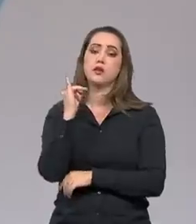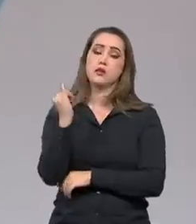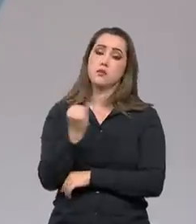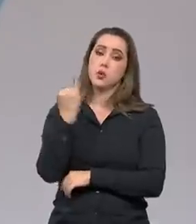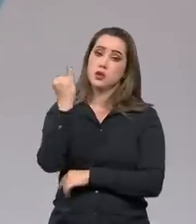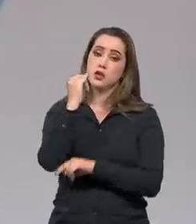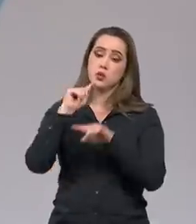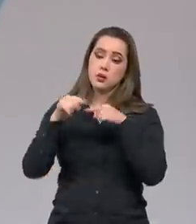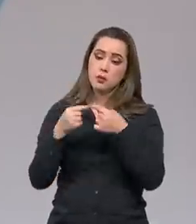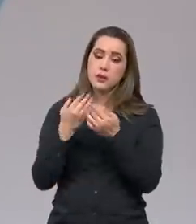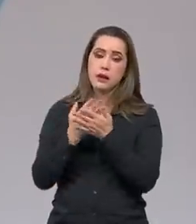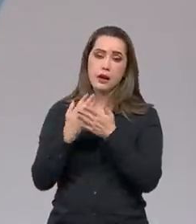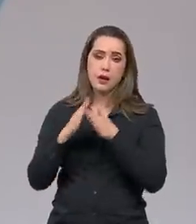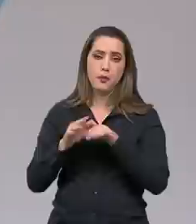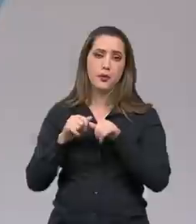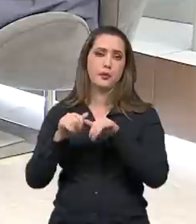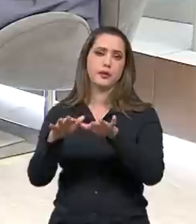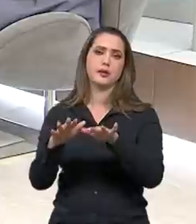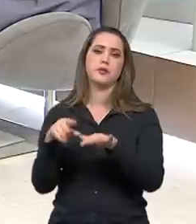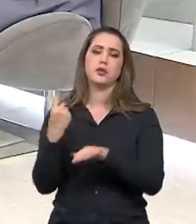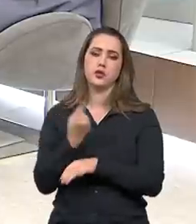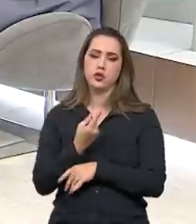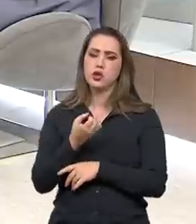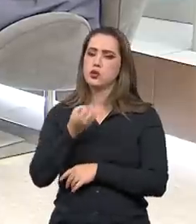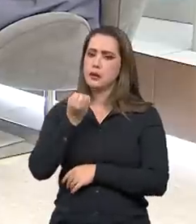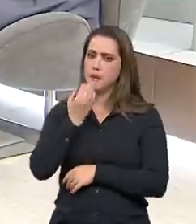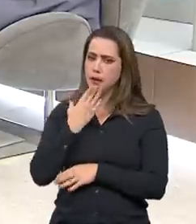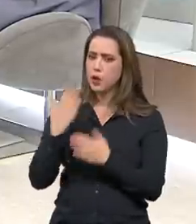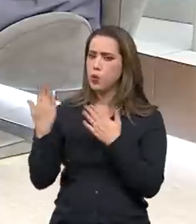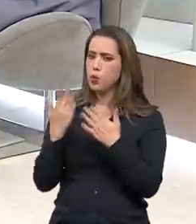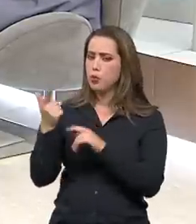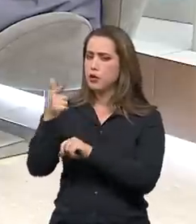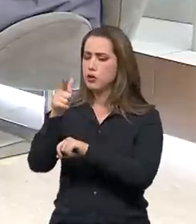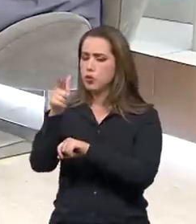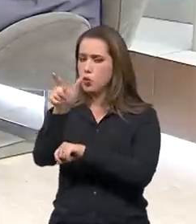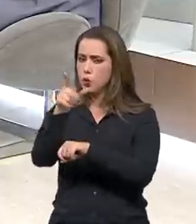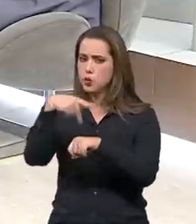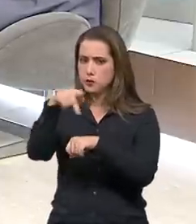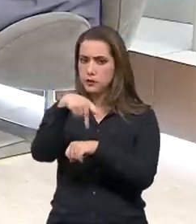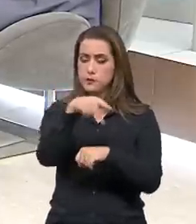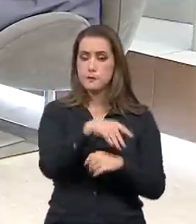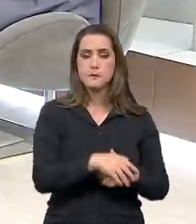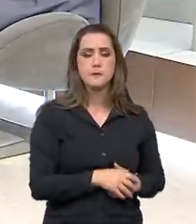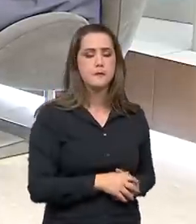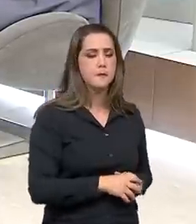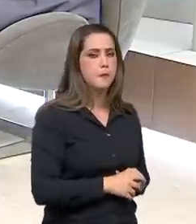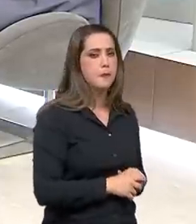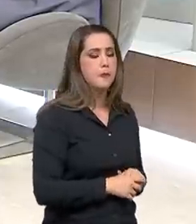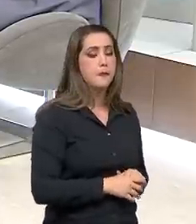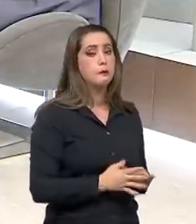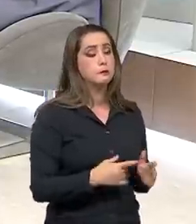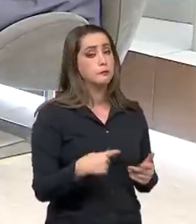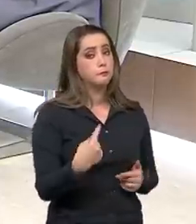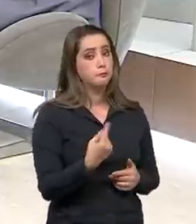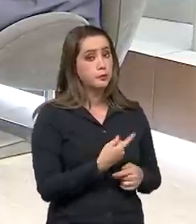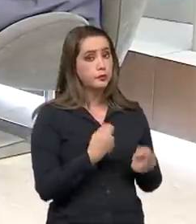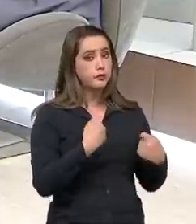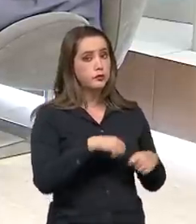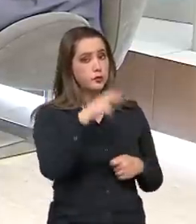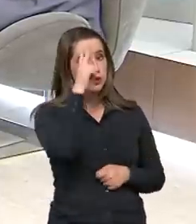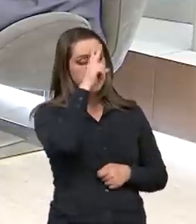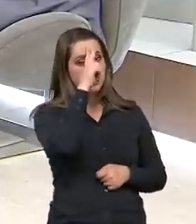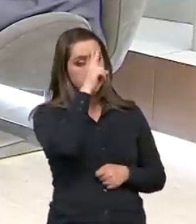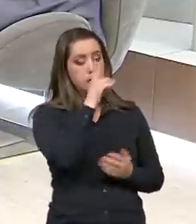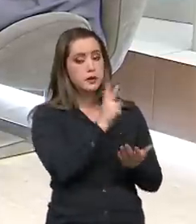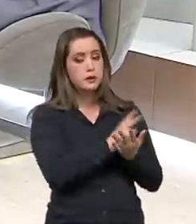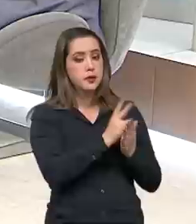isso tem facilitado a retomada econômica. Agora, nós temos que lembrar que, mesmo com o final desse período